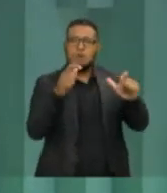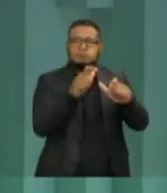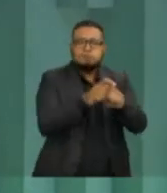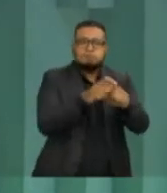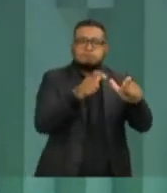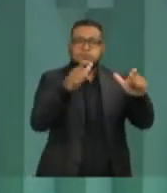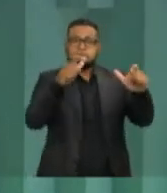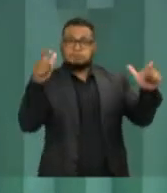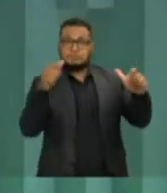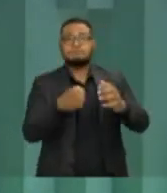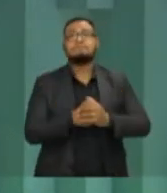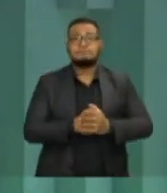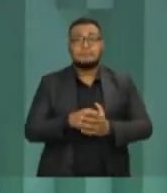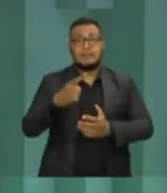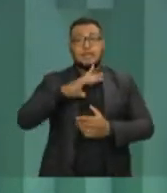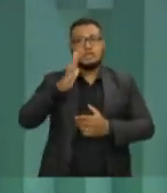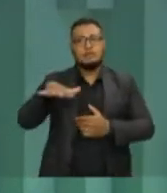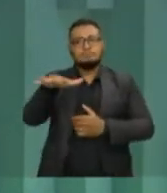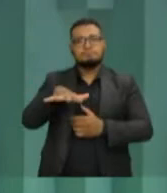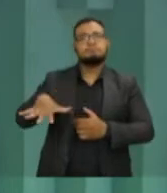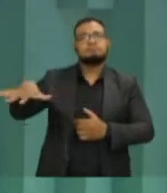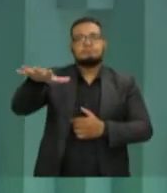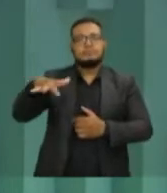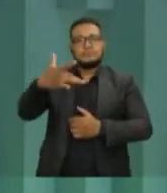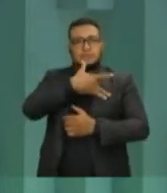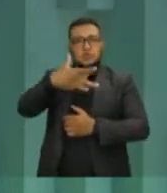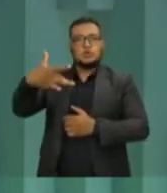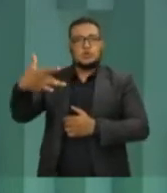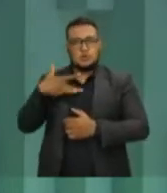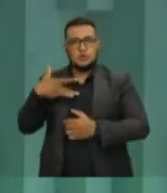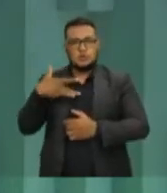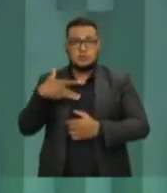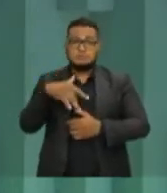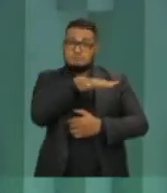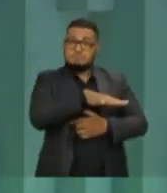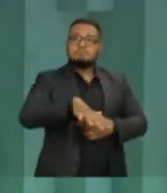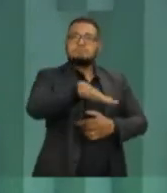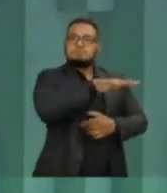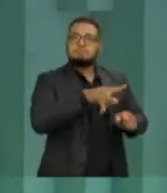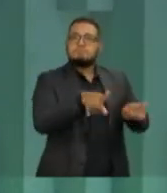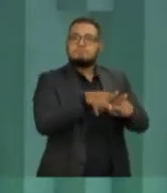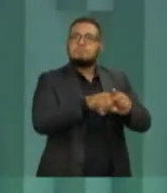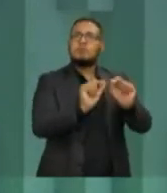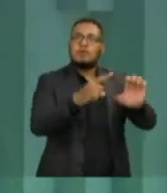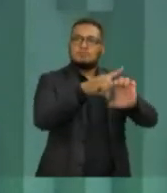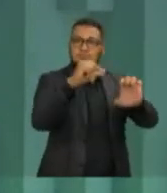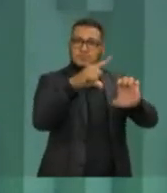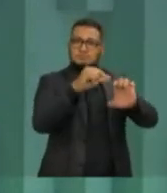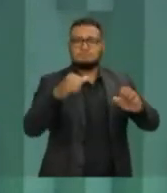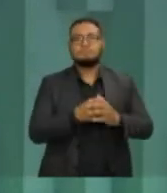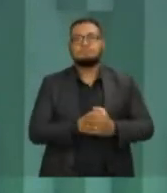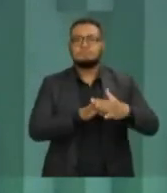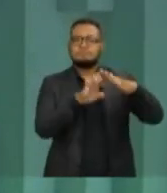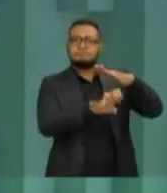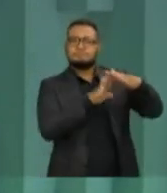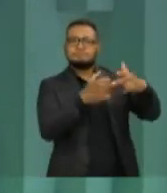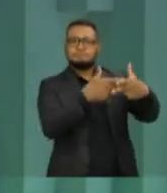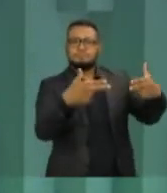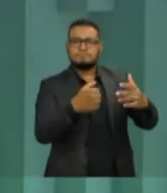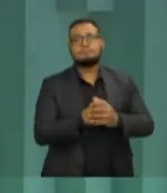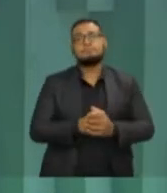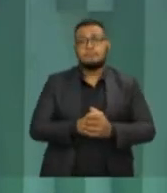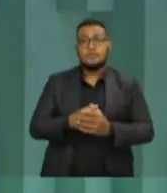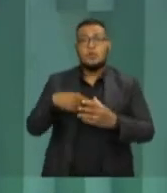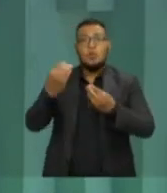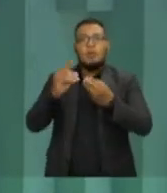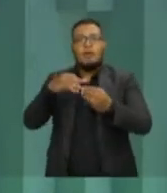sustentabilidade ambiental, saúde, proteção social e, naturalmente, os pequenos negócios. Com relação à proteção, nós